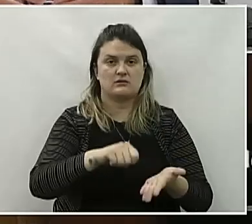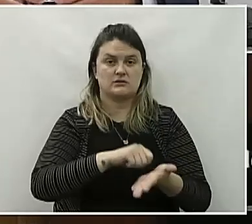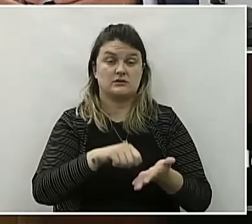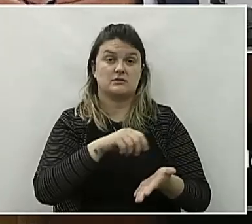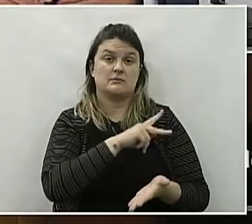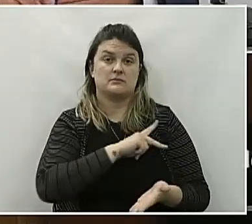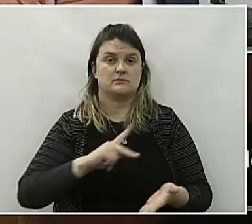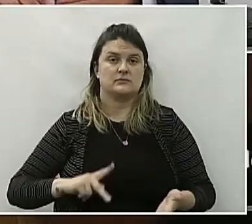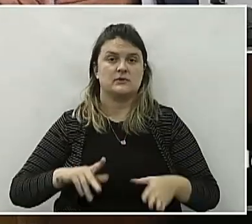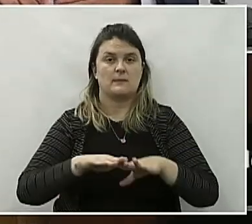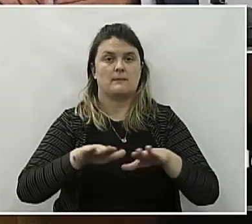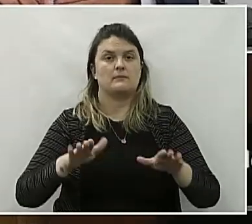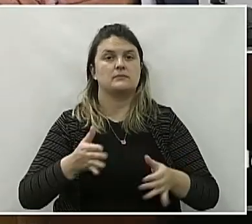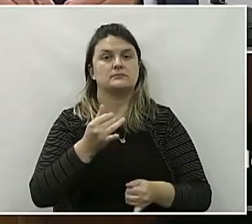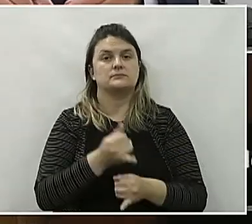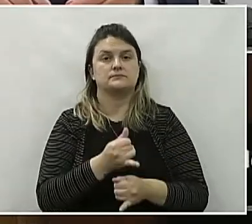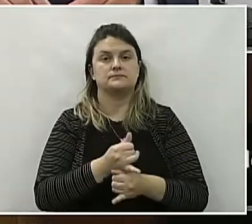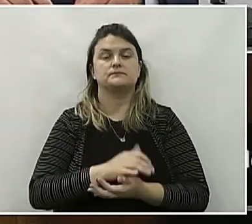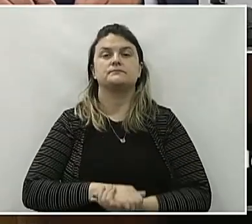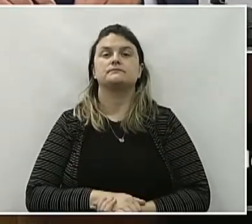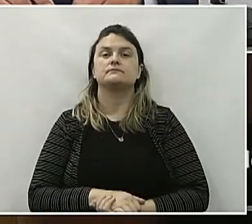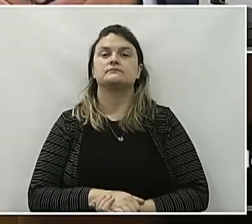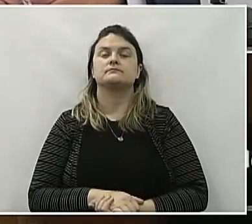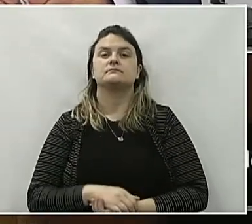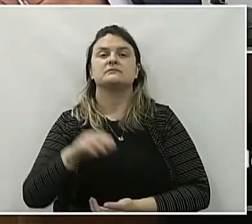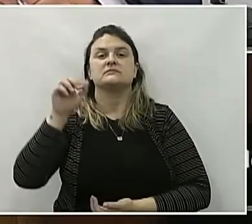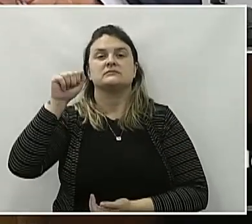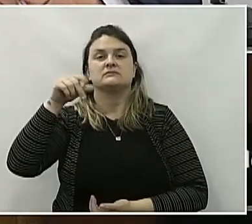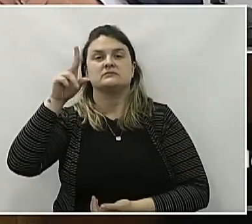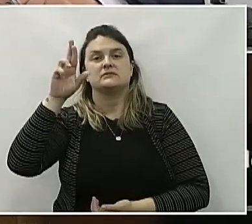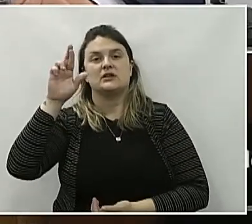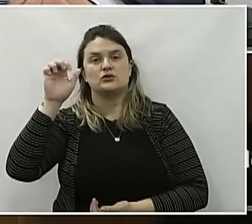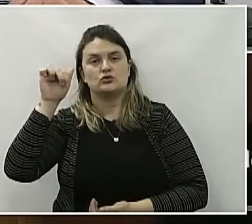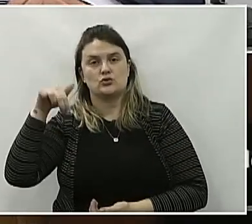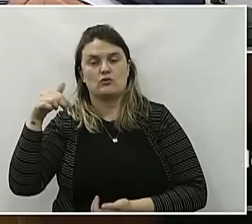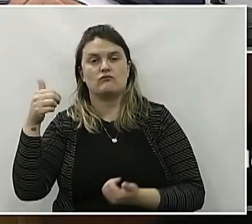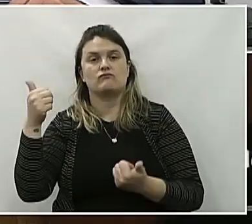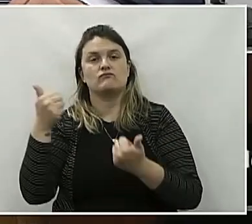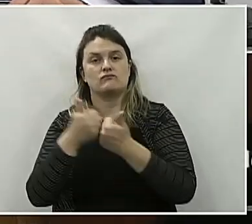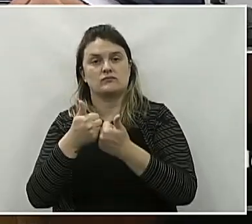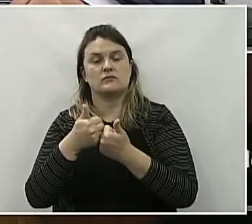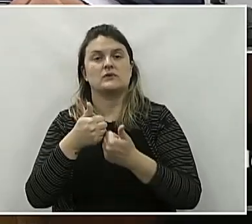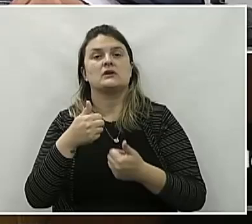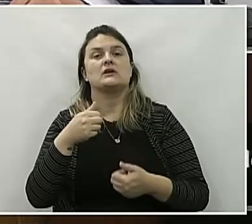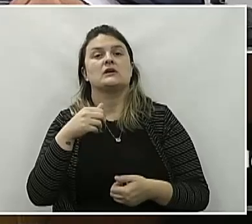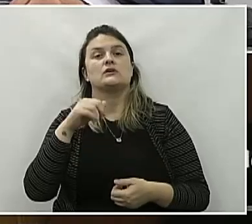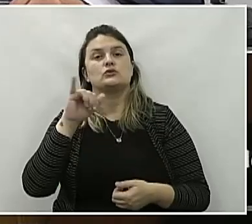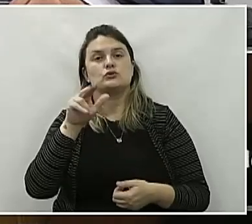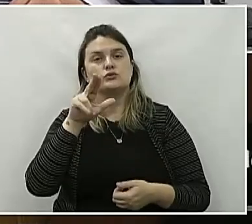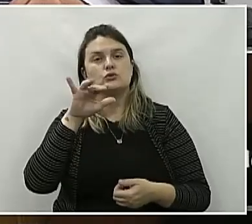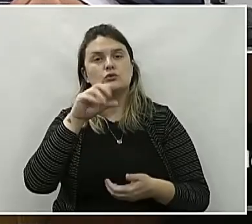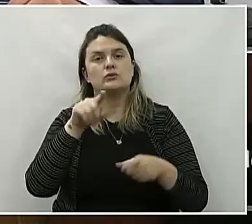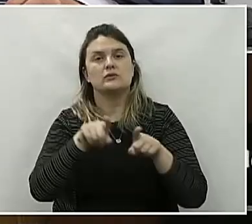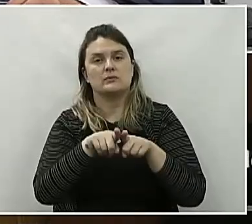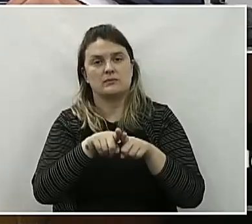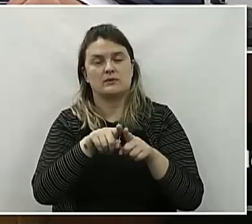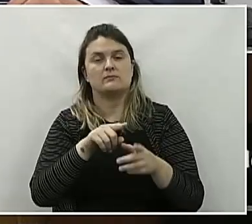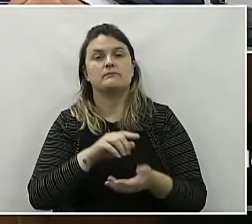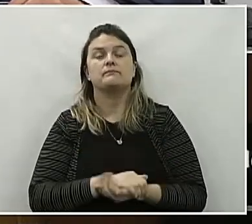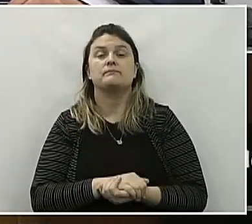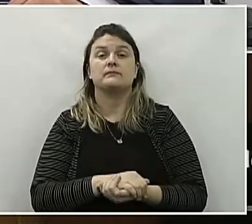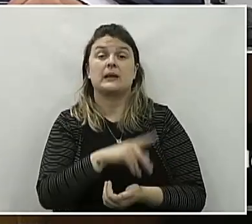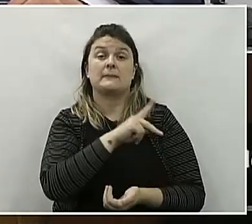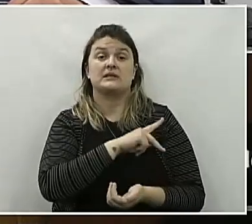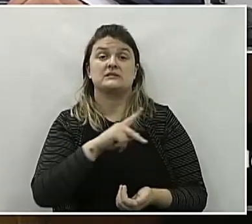presidente da mesa diretora. Anderson Cripa Cardoso, vice-presidente. Júlia Dilson Filhos Filhos, segundo presidente. Do